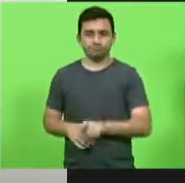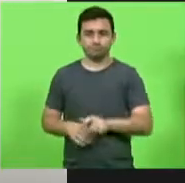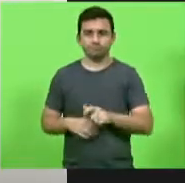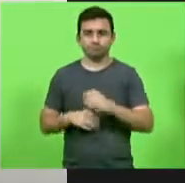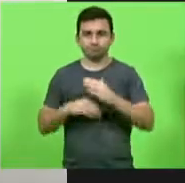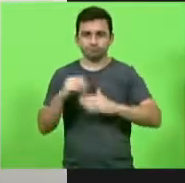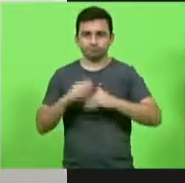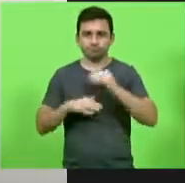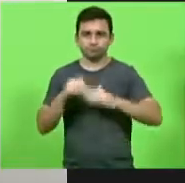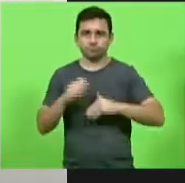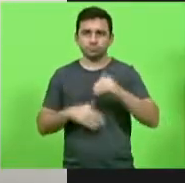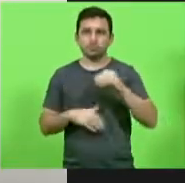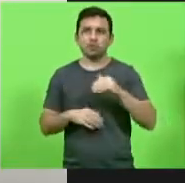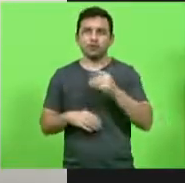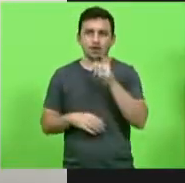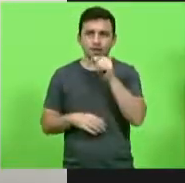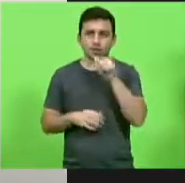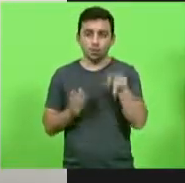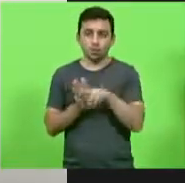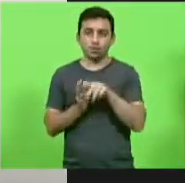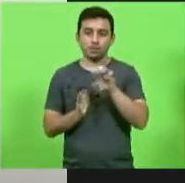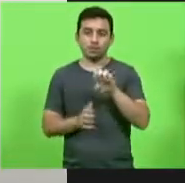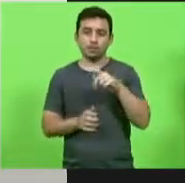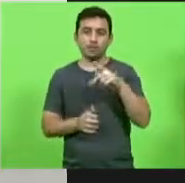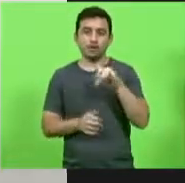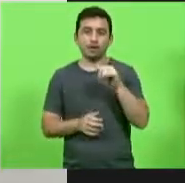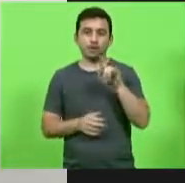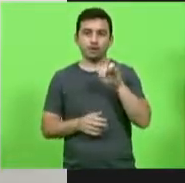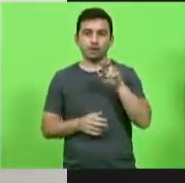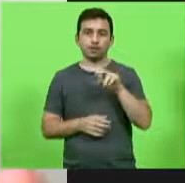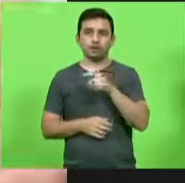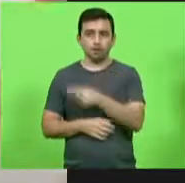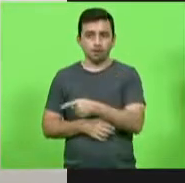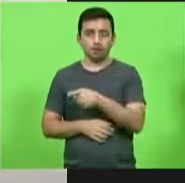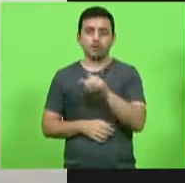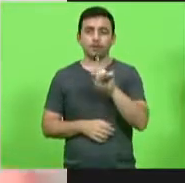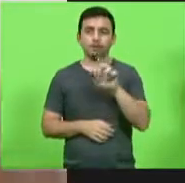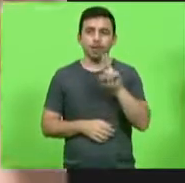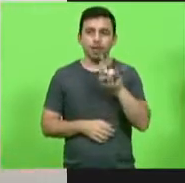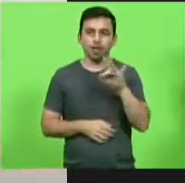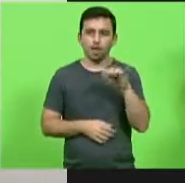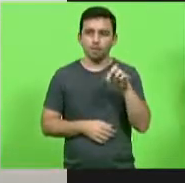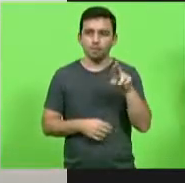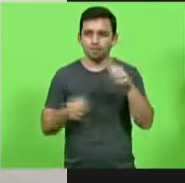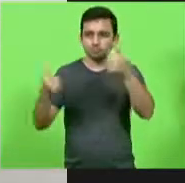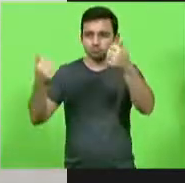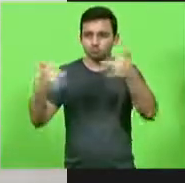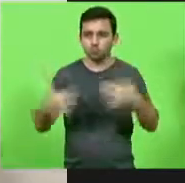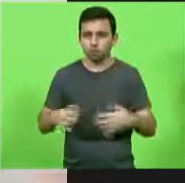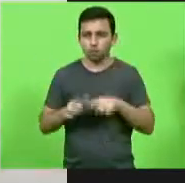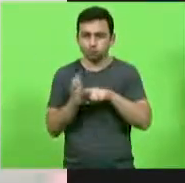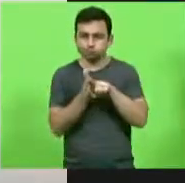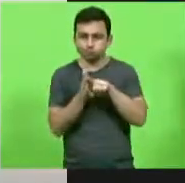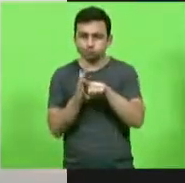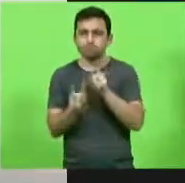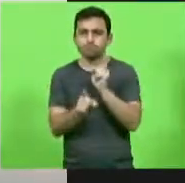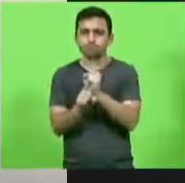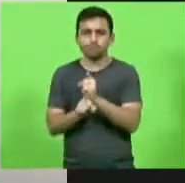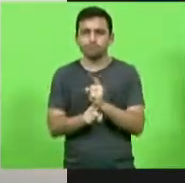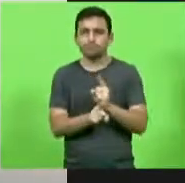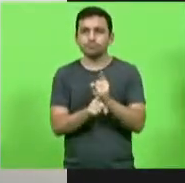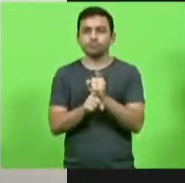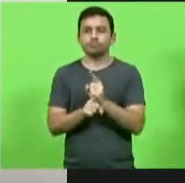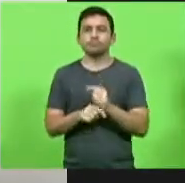em hidrologia da IPADRE Guilherme Miranda que tem esses dados levantou e socializou